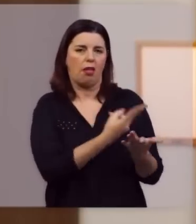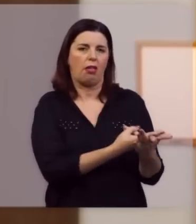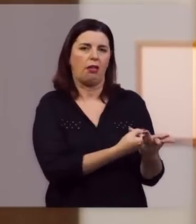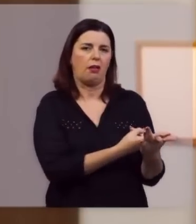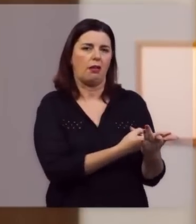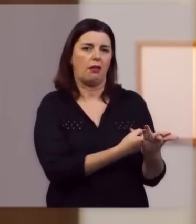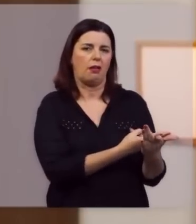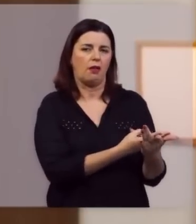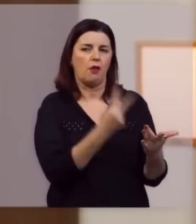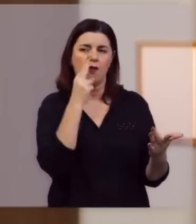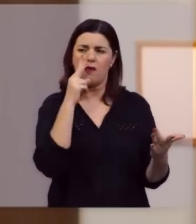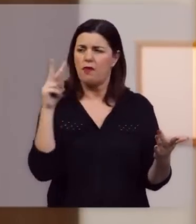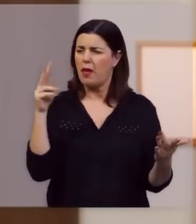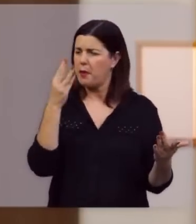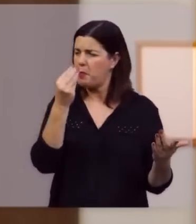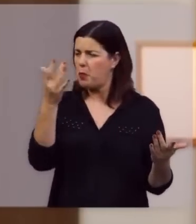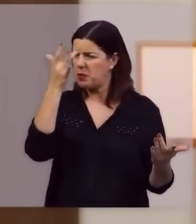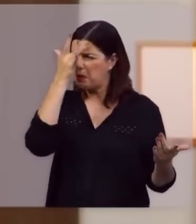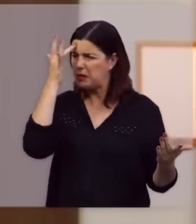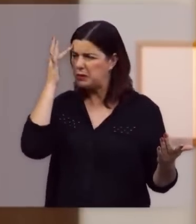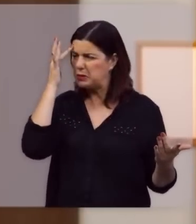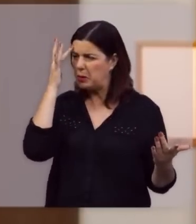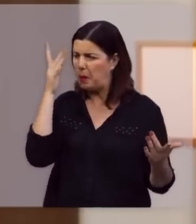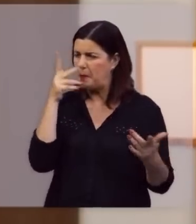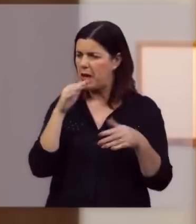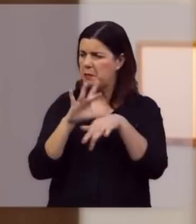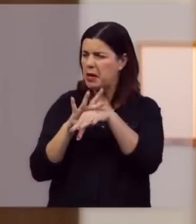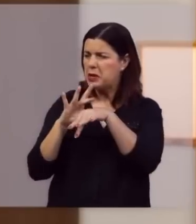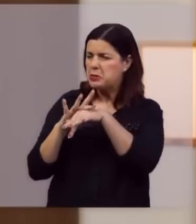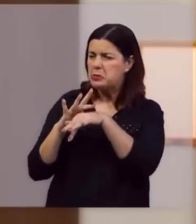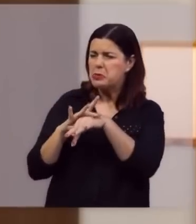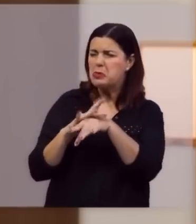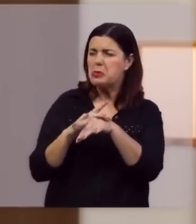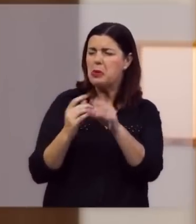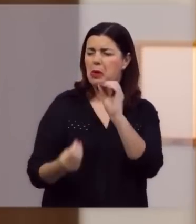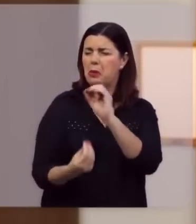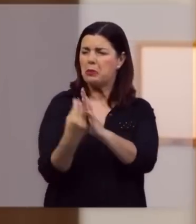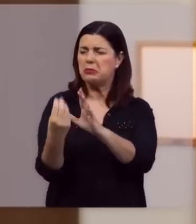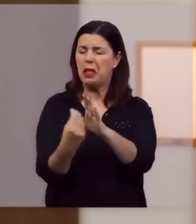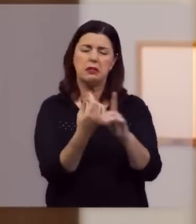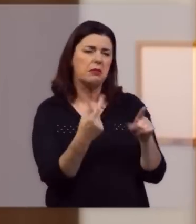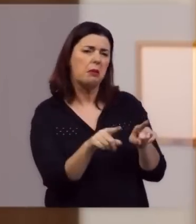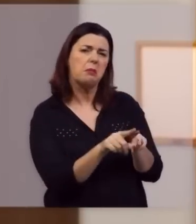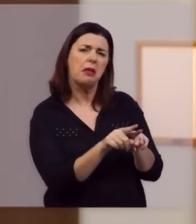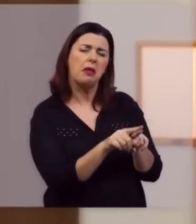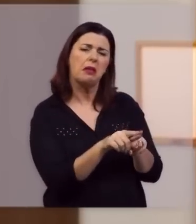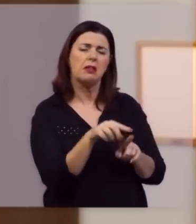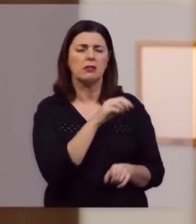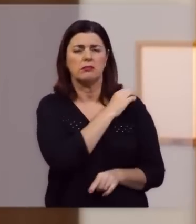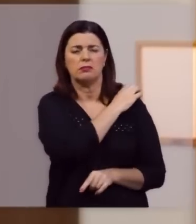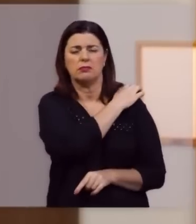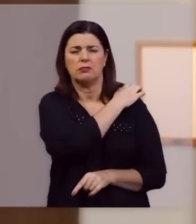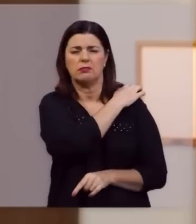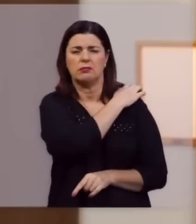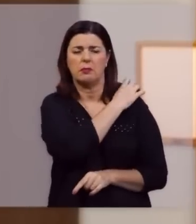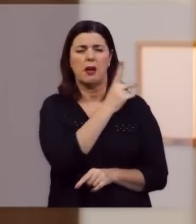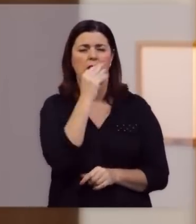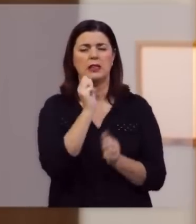talvez ao seu redor, você vê muita gente, machucada pela vida, ferida, doente,